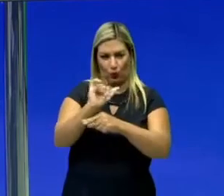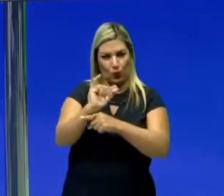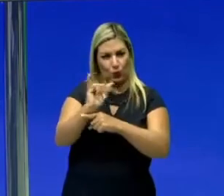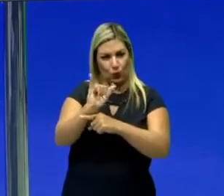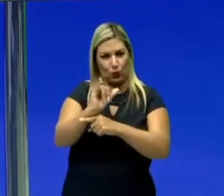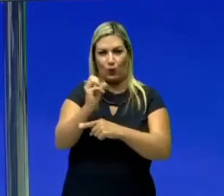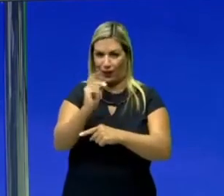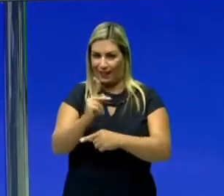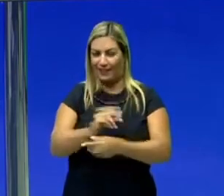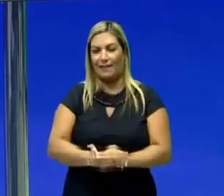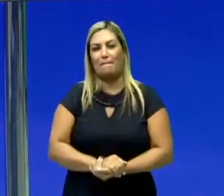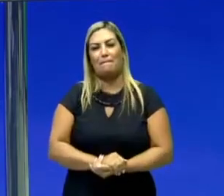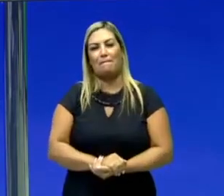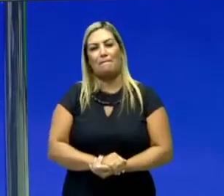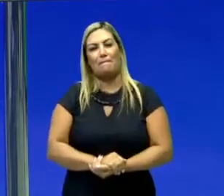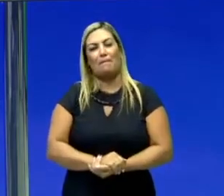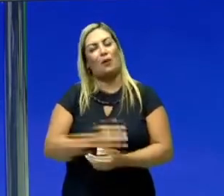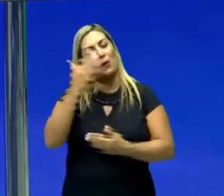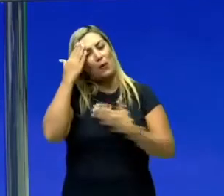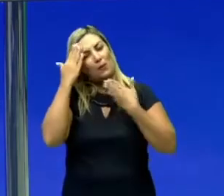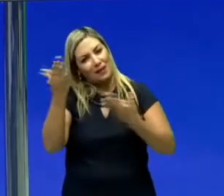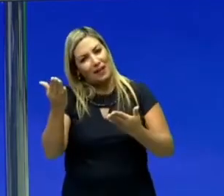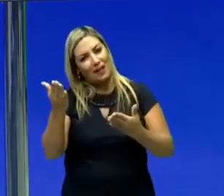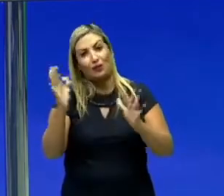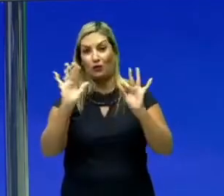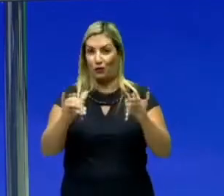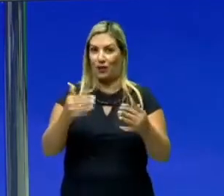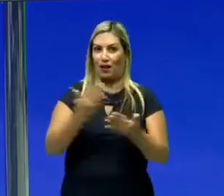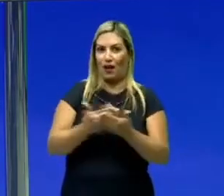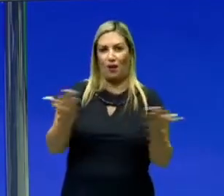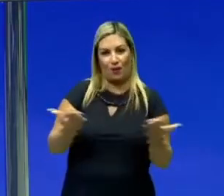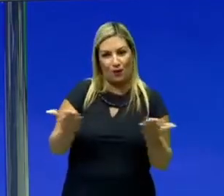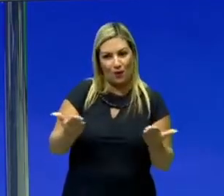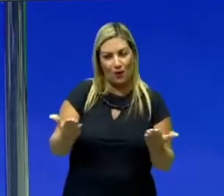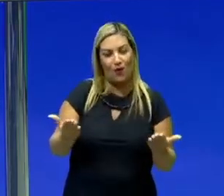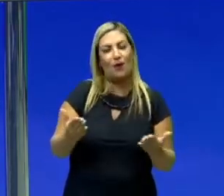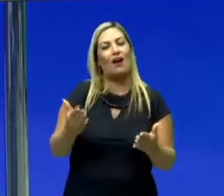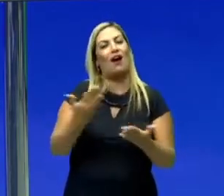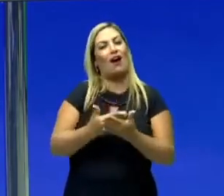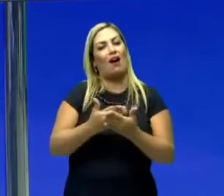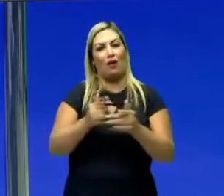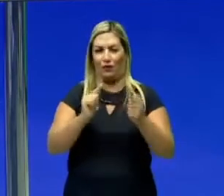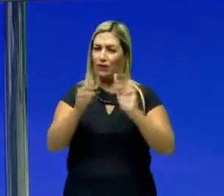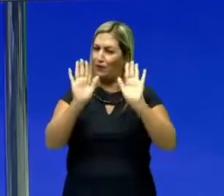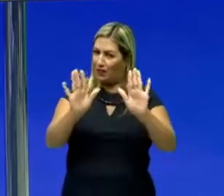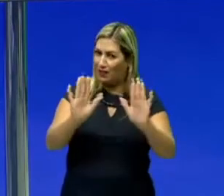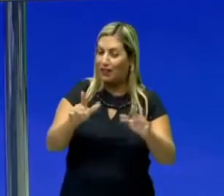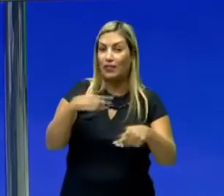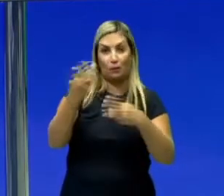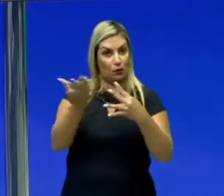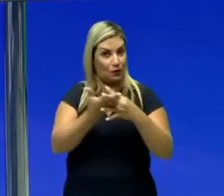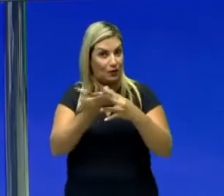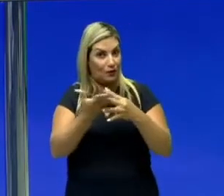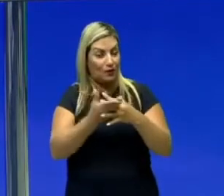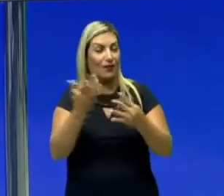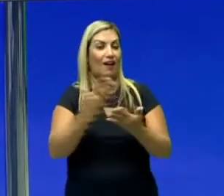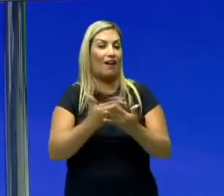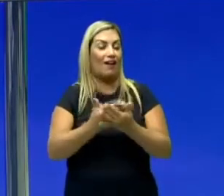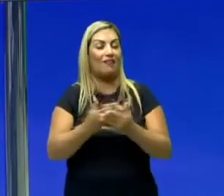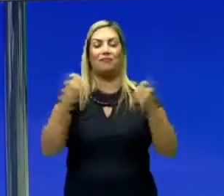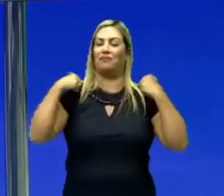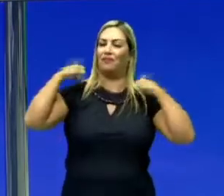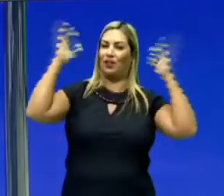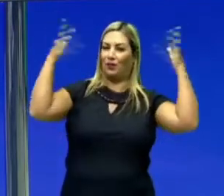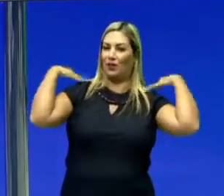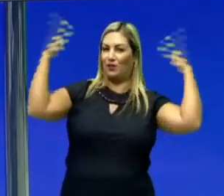YouTube, beleza? Galerinha, valeu! Encerramos agora a nossa aula de Física e não sai daí, pois após o intervalo tem a aula de